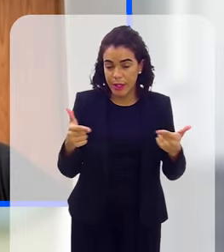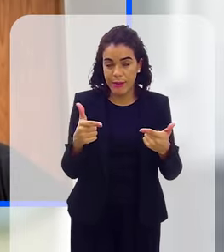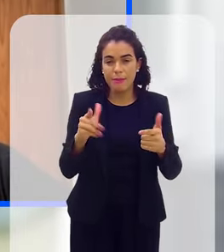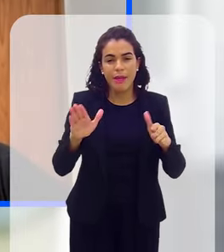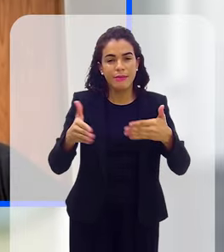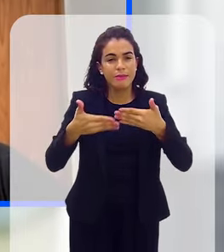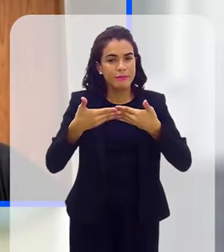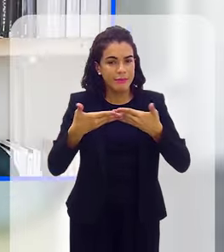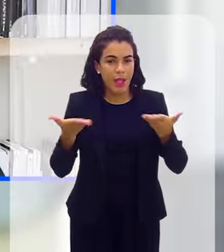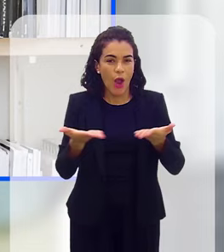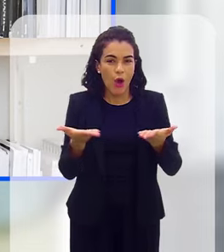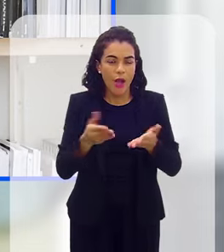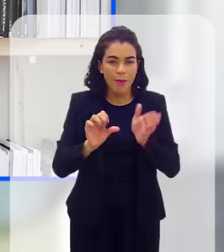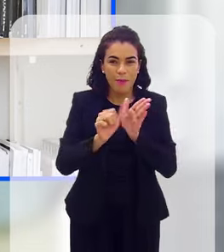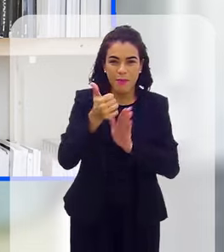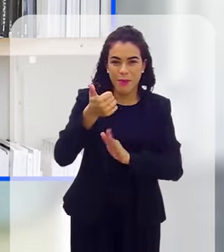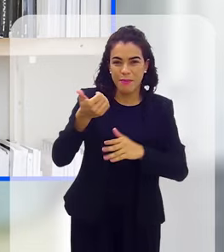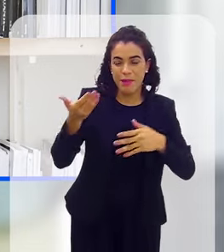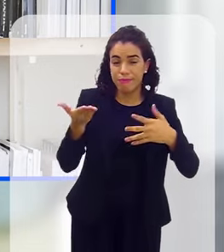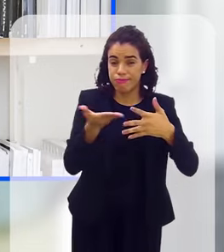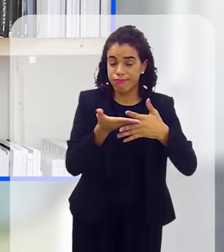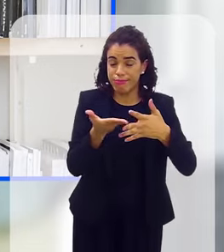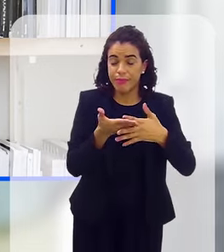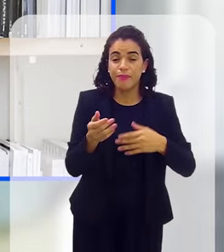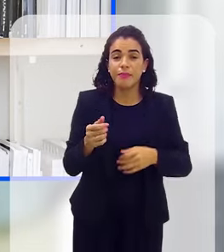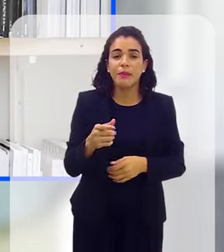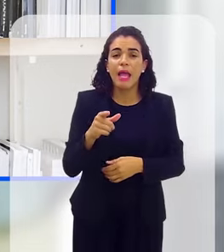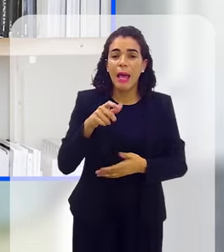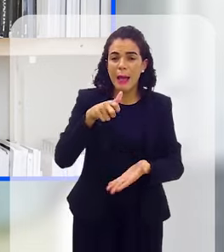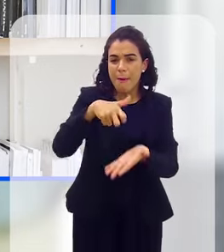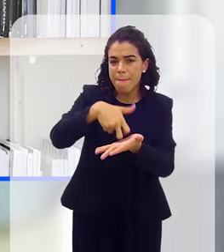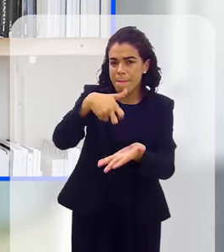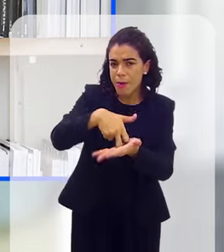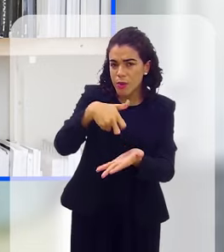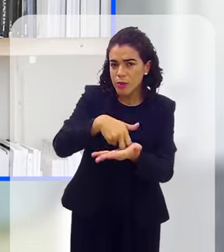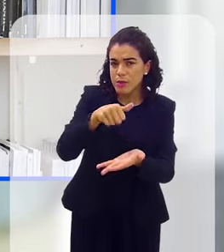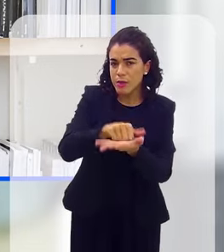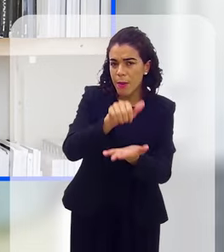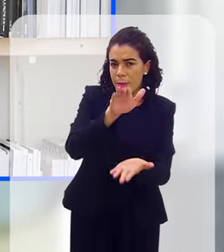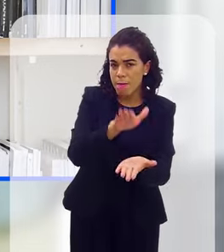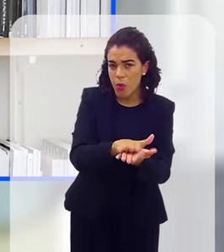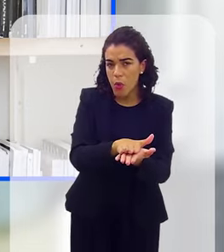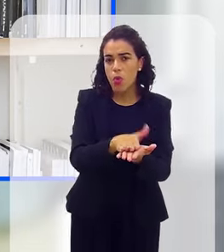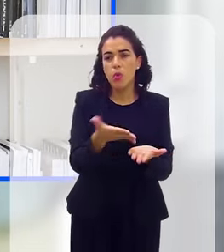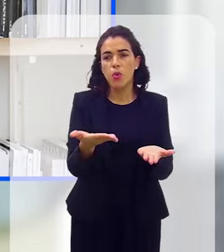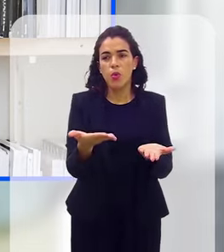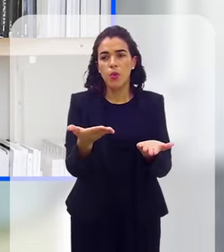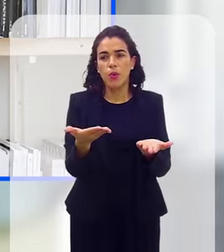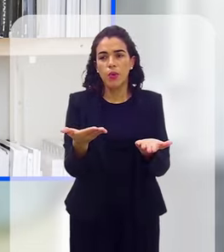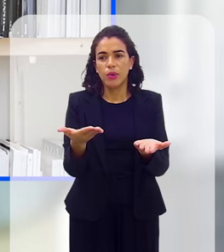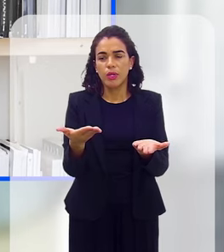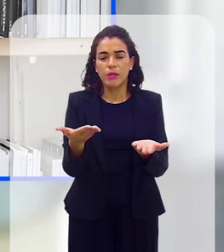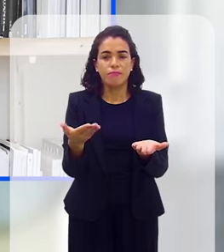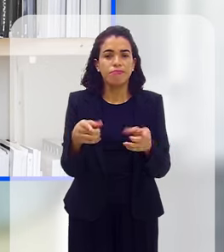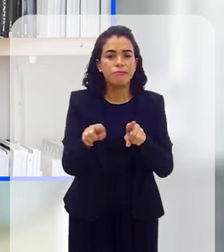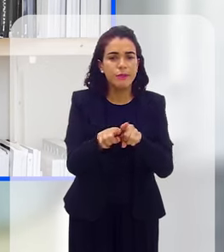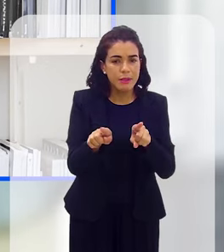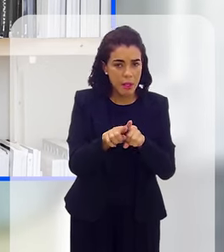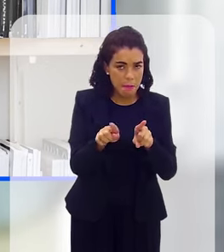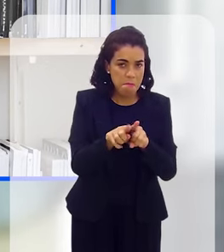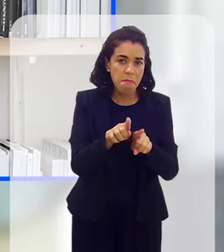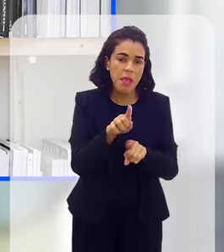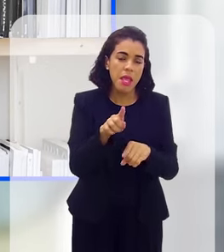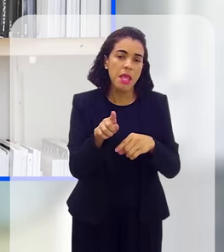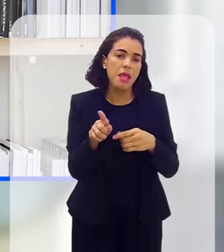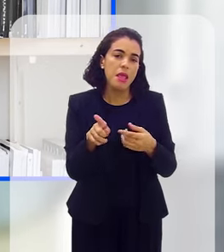esse bloco, Márcia, você acha que essas punições, vamos dizer assim, que são aplicadas, inclusão de nome na lista, cancelar